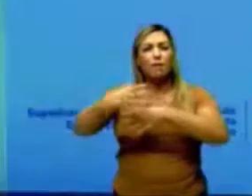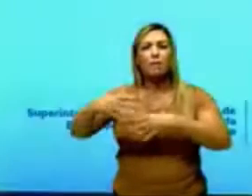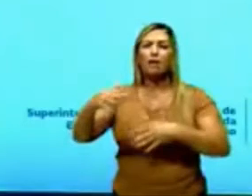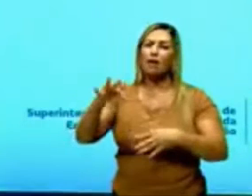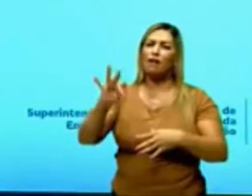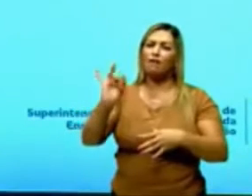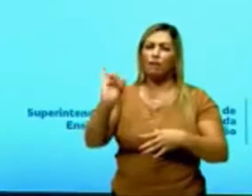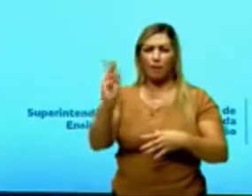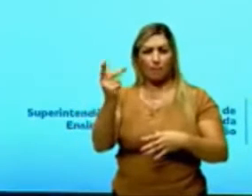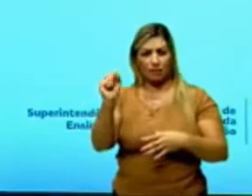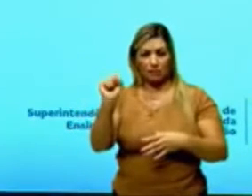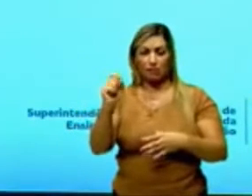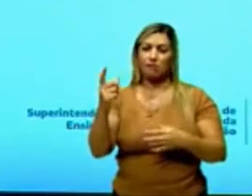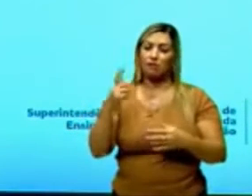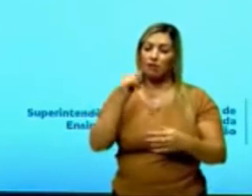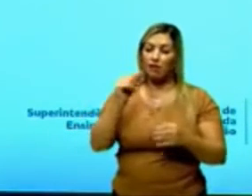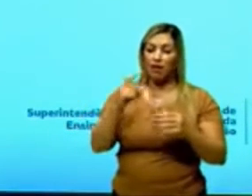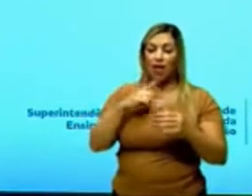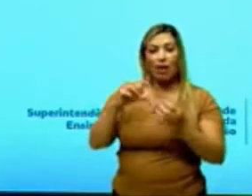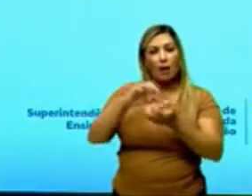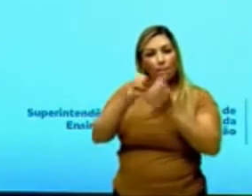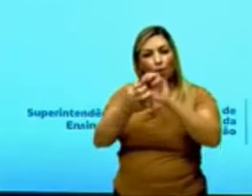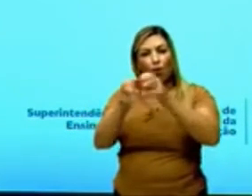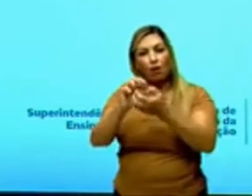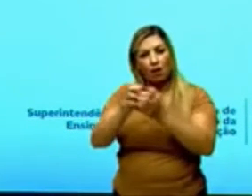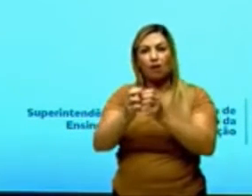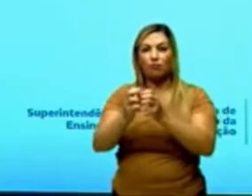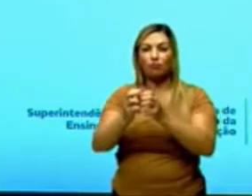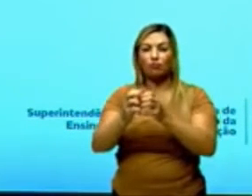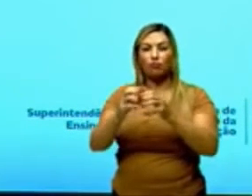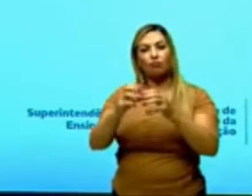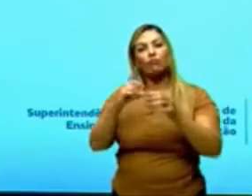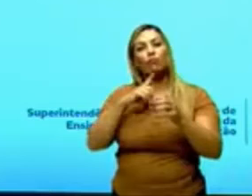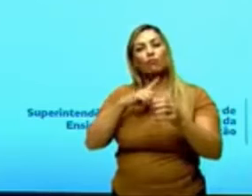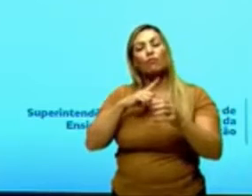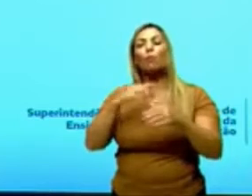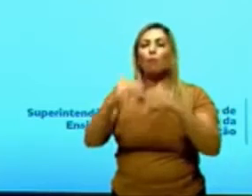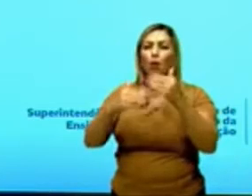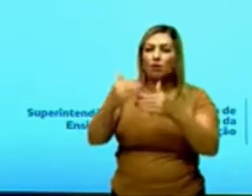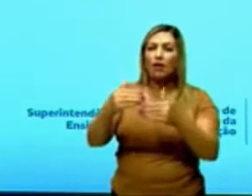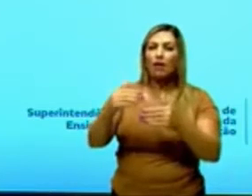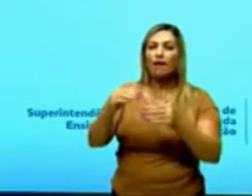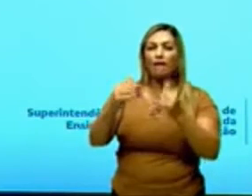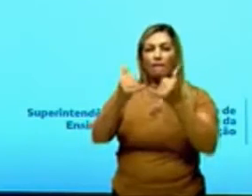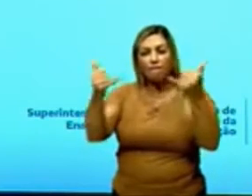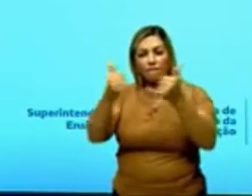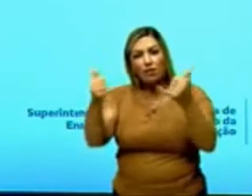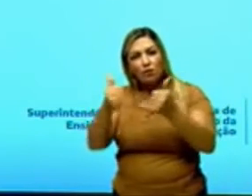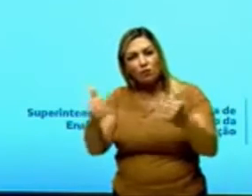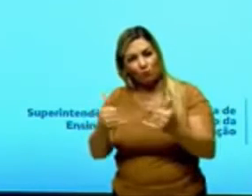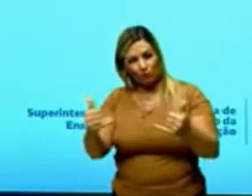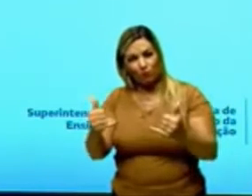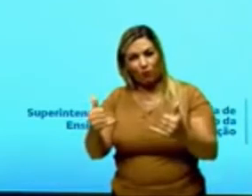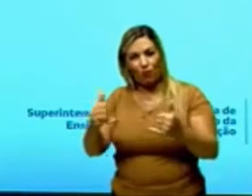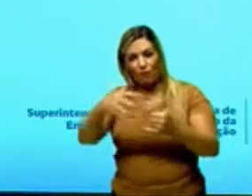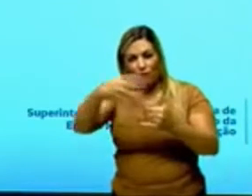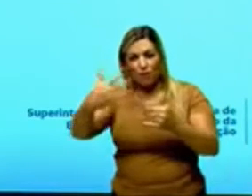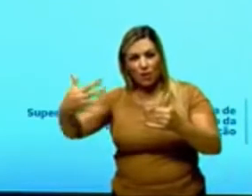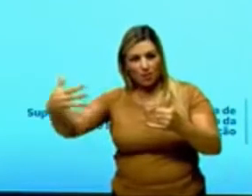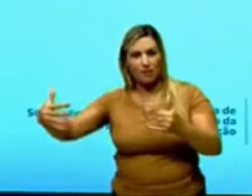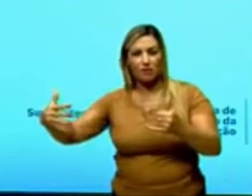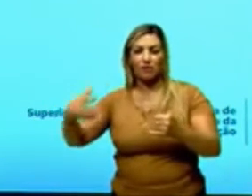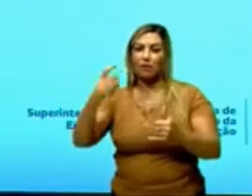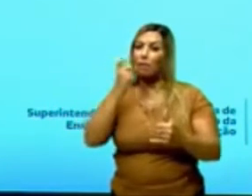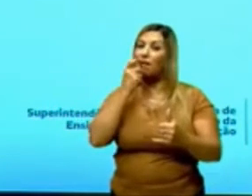né, elas são moléculas em sentido longitudinal por meio de processo de fiação, né, então, são termoplásticos,